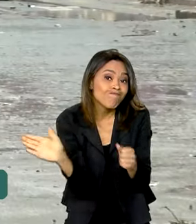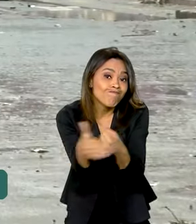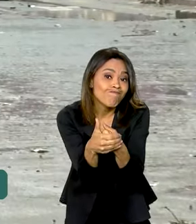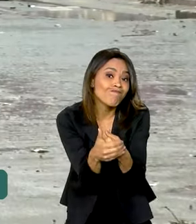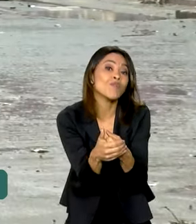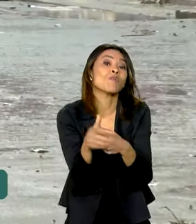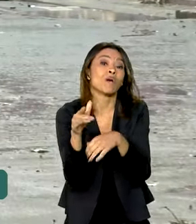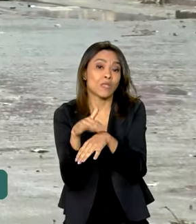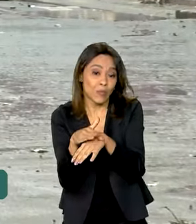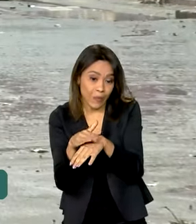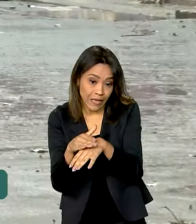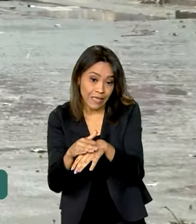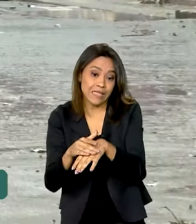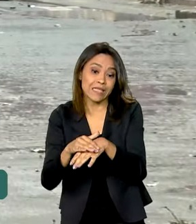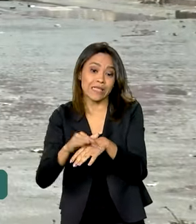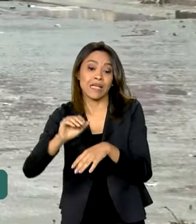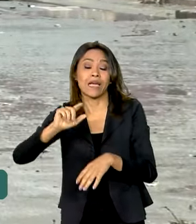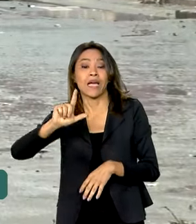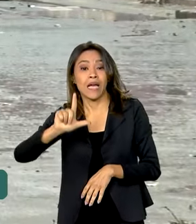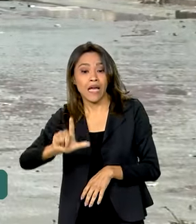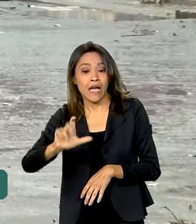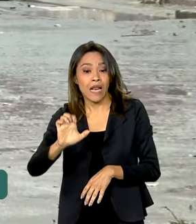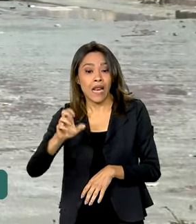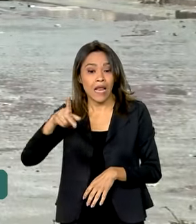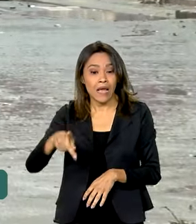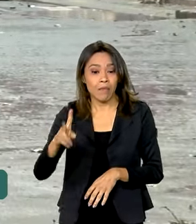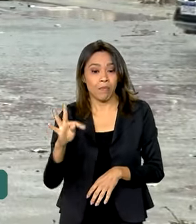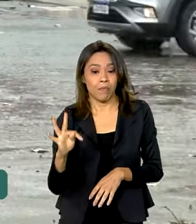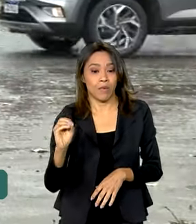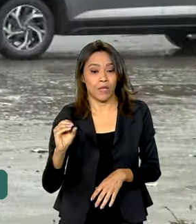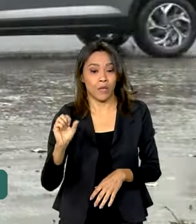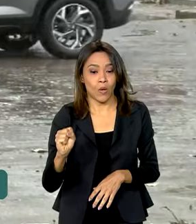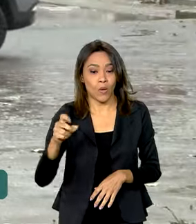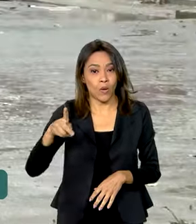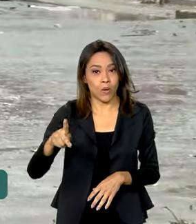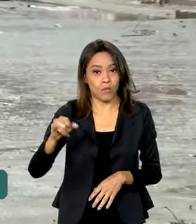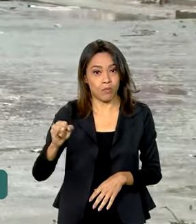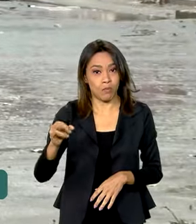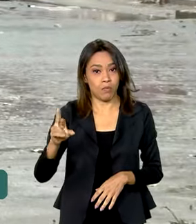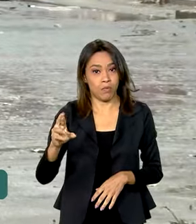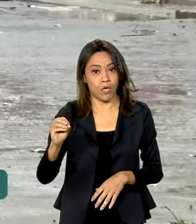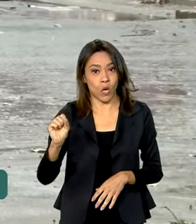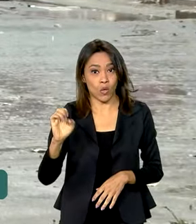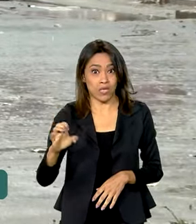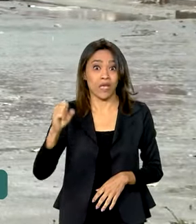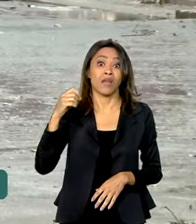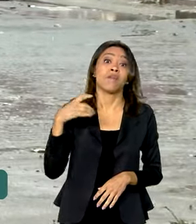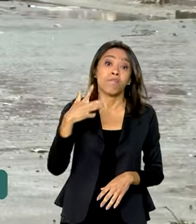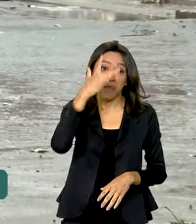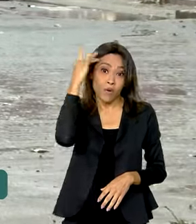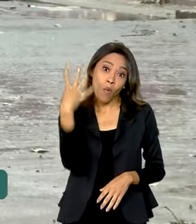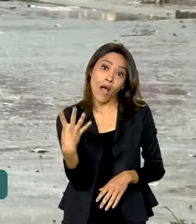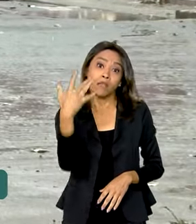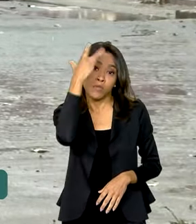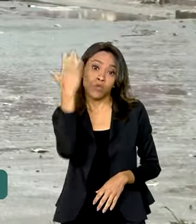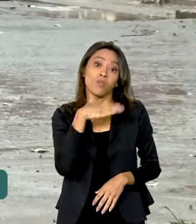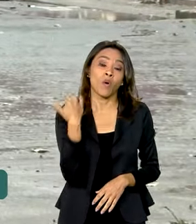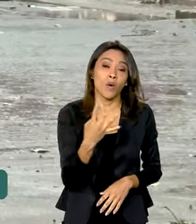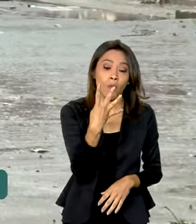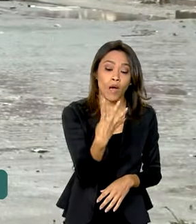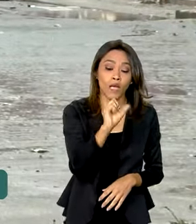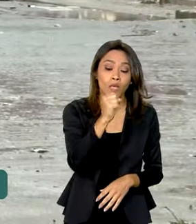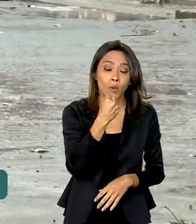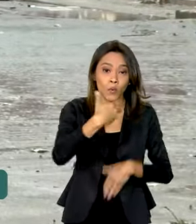leptospirose. 4 pessoas já morreram com a doença no estado, 48 estão em tratamento